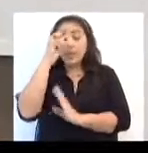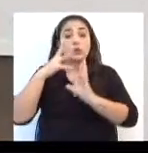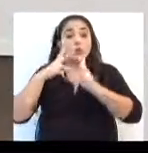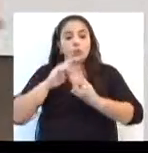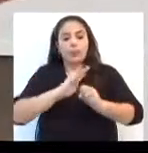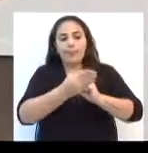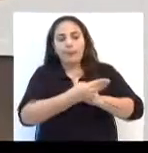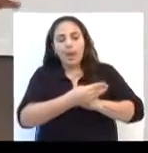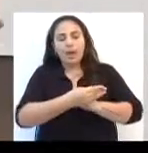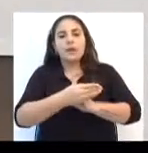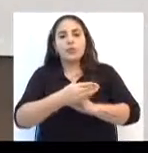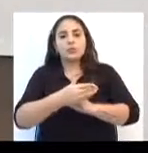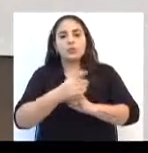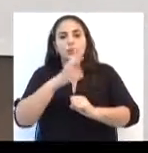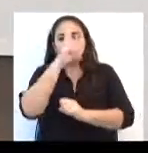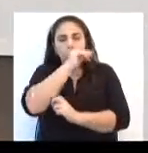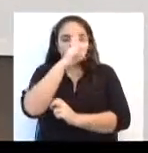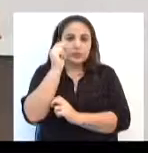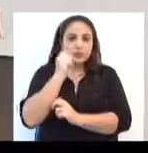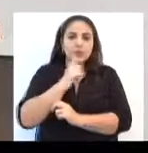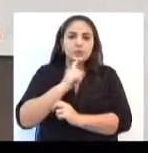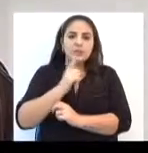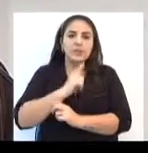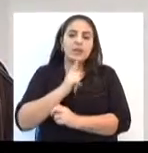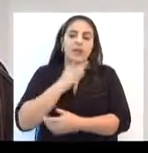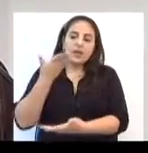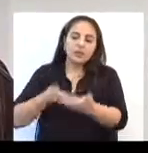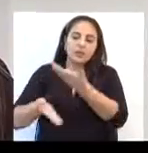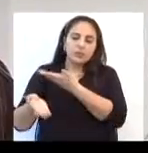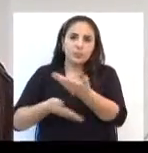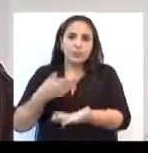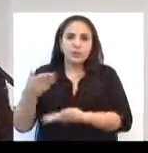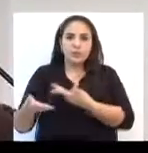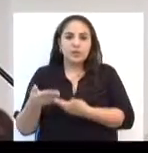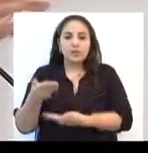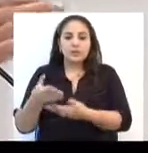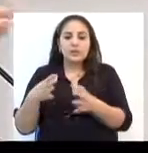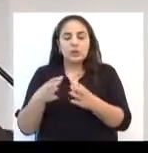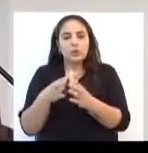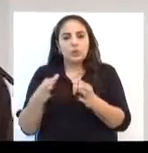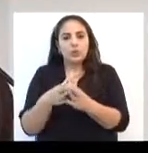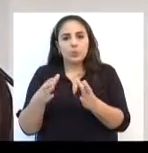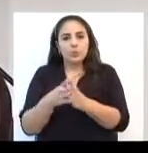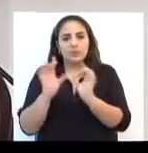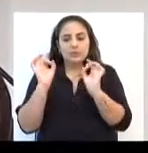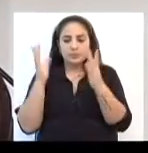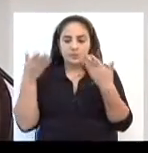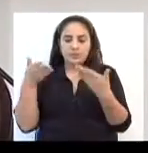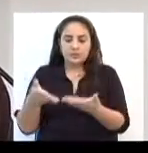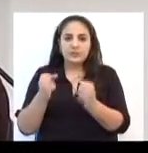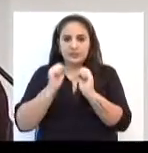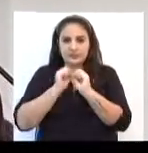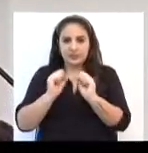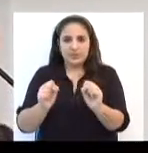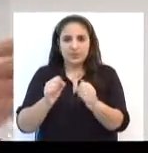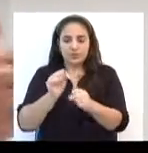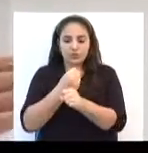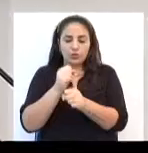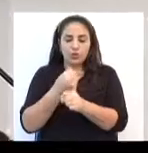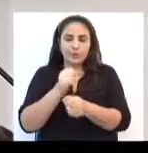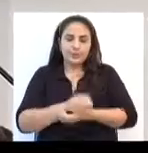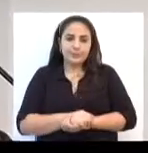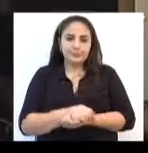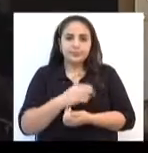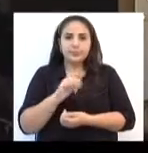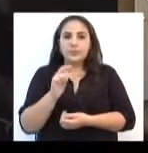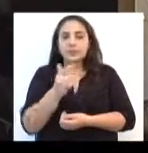todos os bairros, vilas e loteamentos do município sejam atendidos através de equipes específicas da Secretaria de